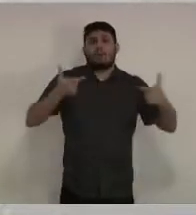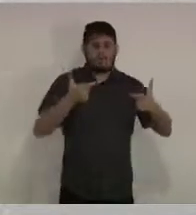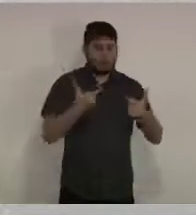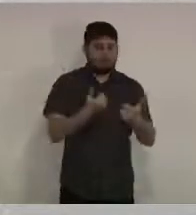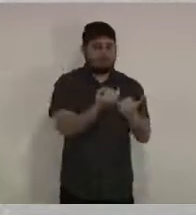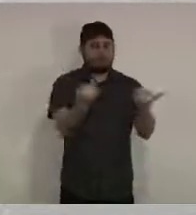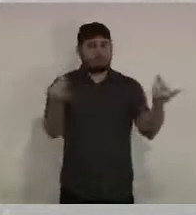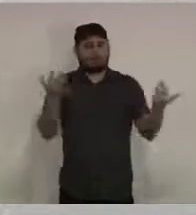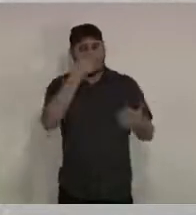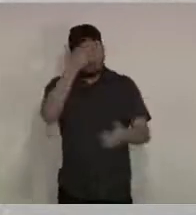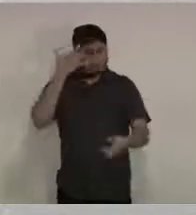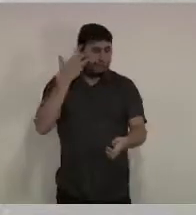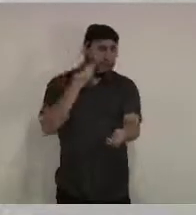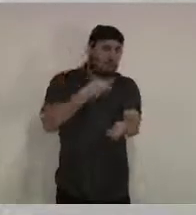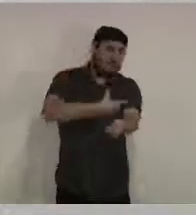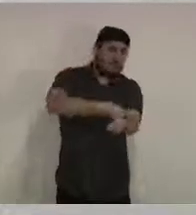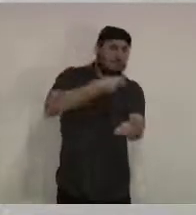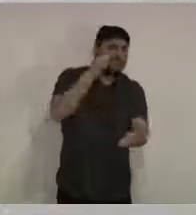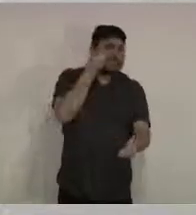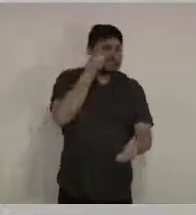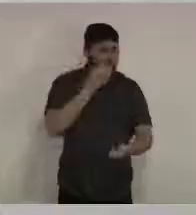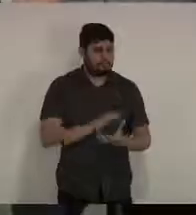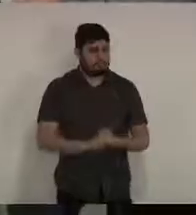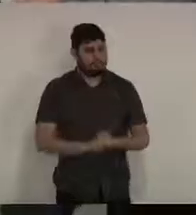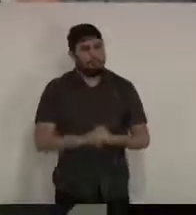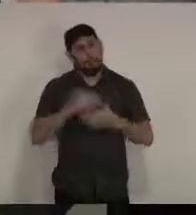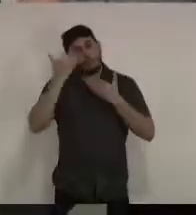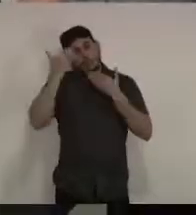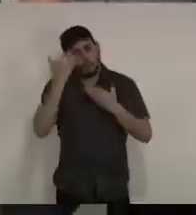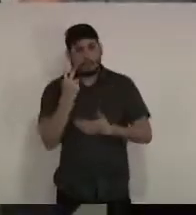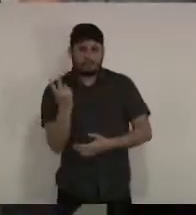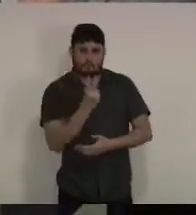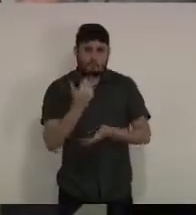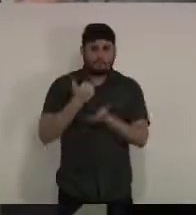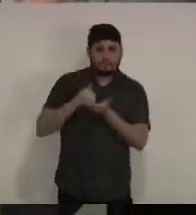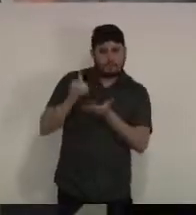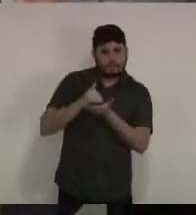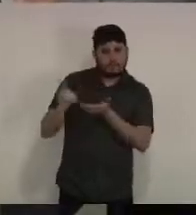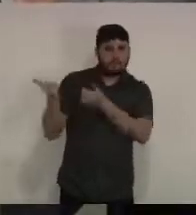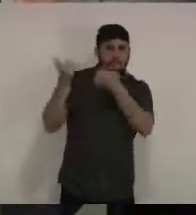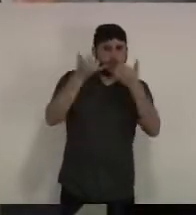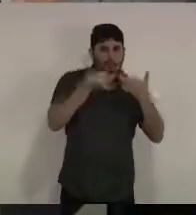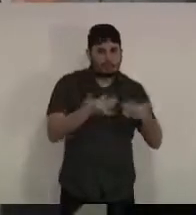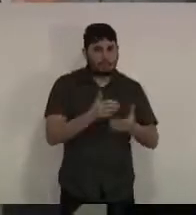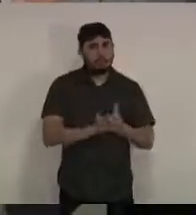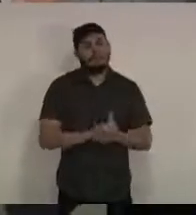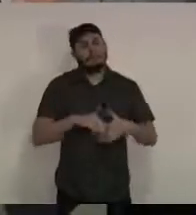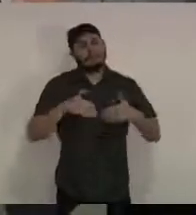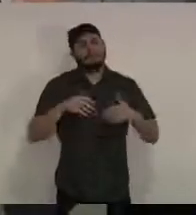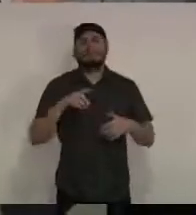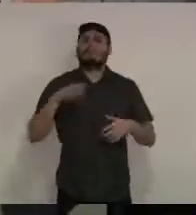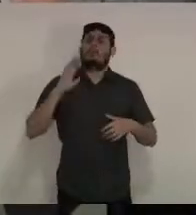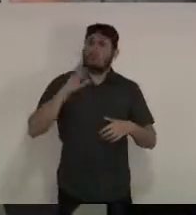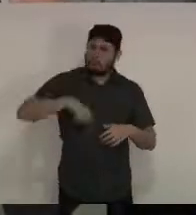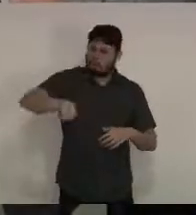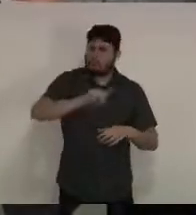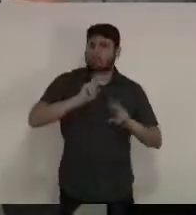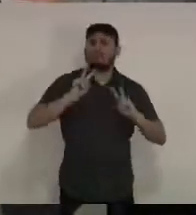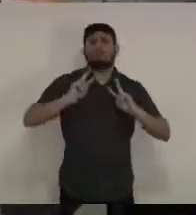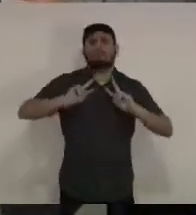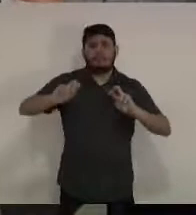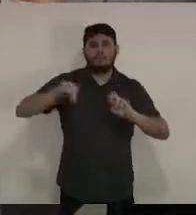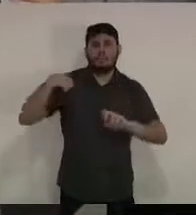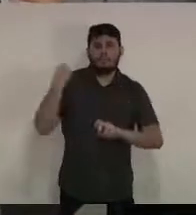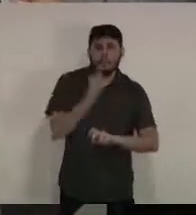Obrigada, secretária Diogo, secretário Breno. A gente tem trabalhado de maneira muito intensa ali desde o início de março